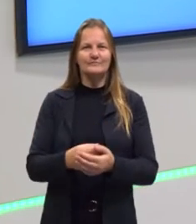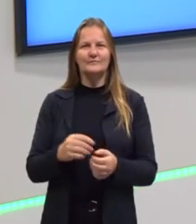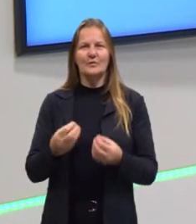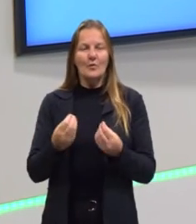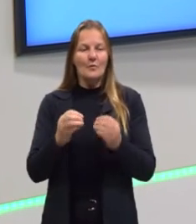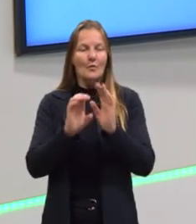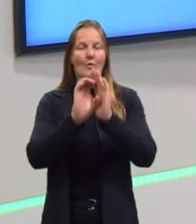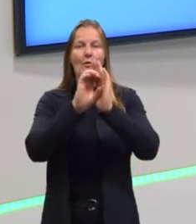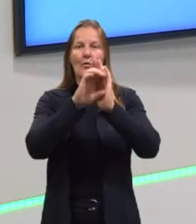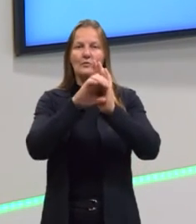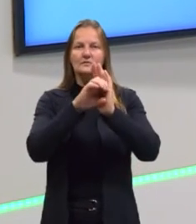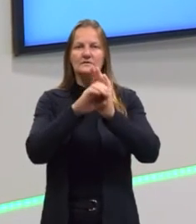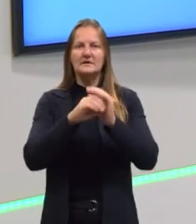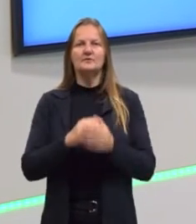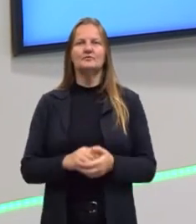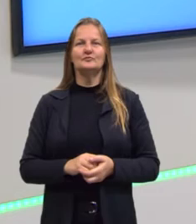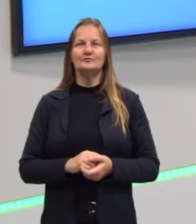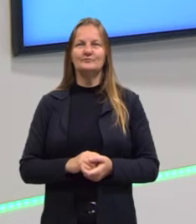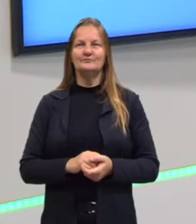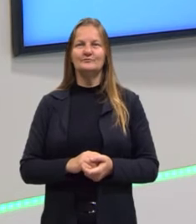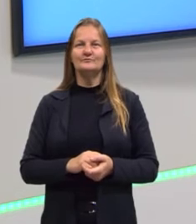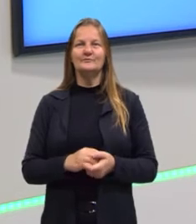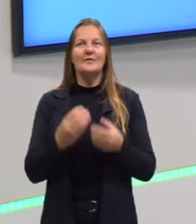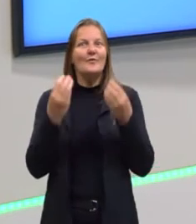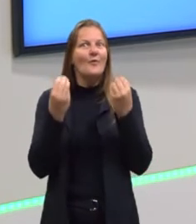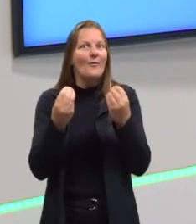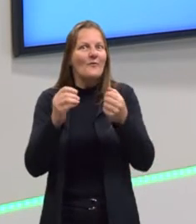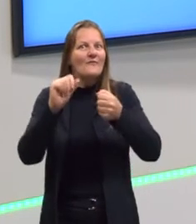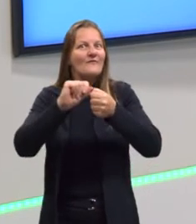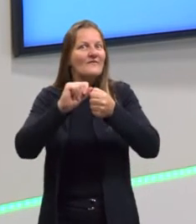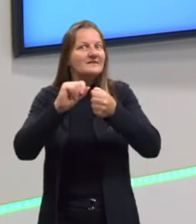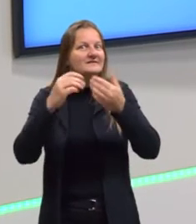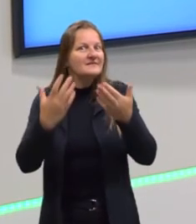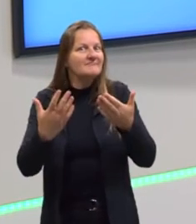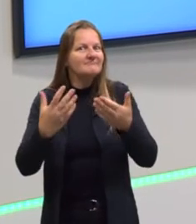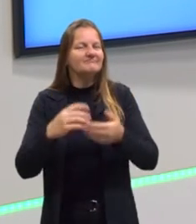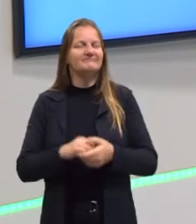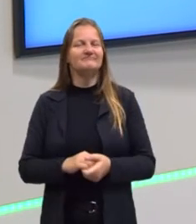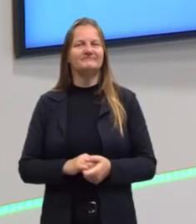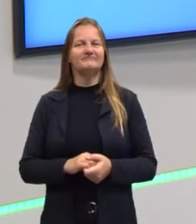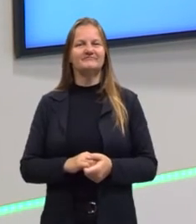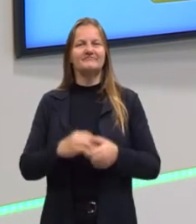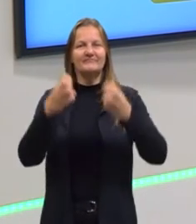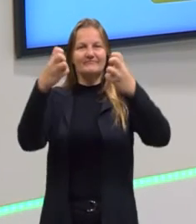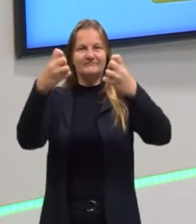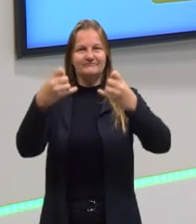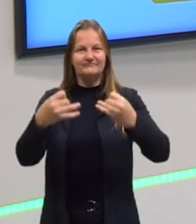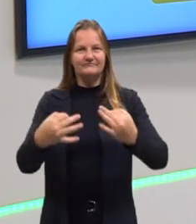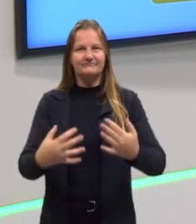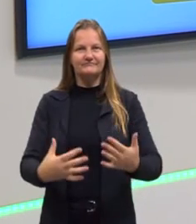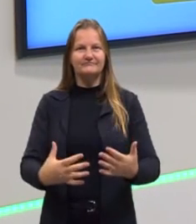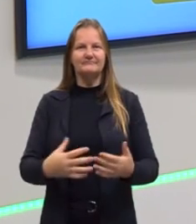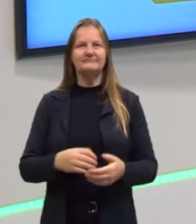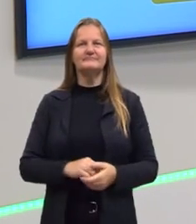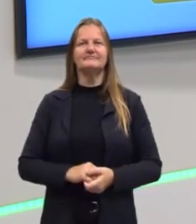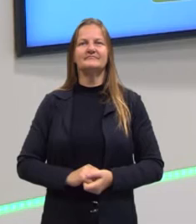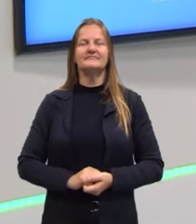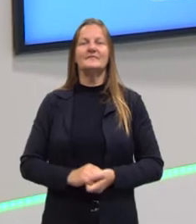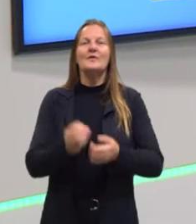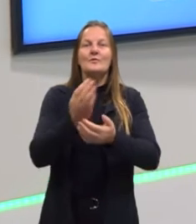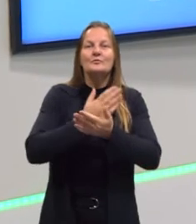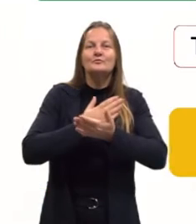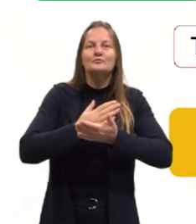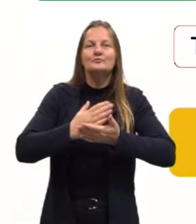conceito de progressão e como determinar uma progressão então. Para a gente dar